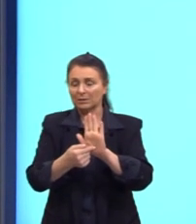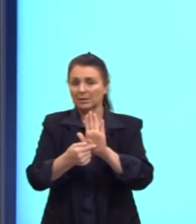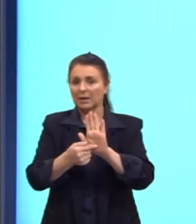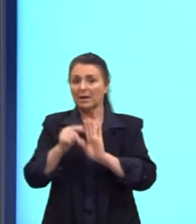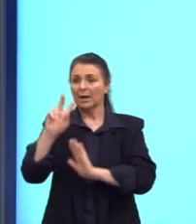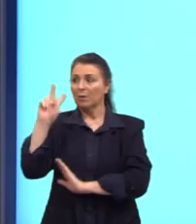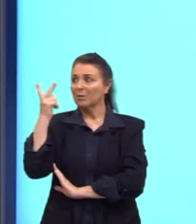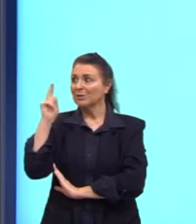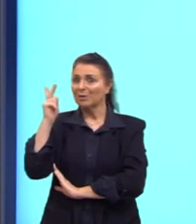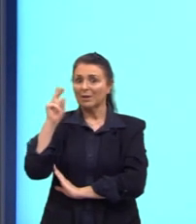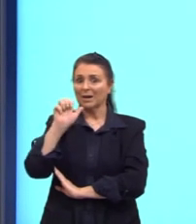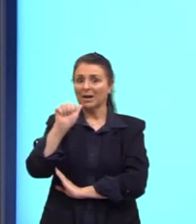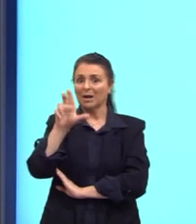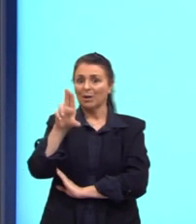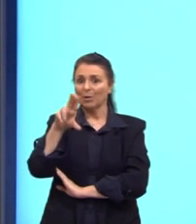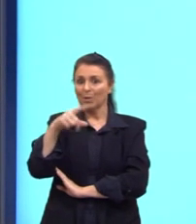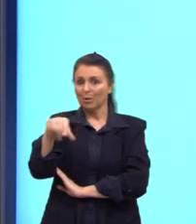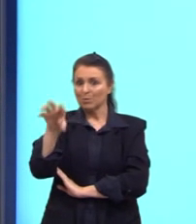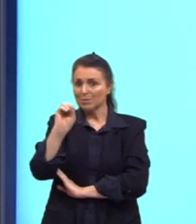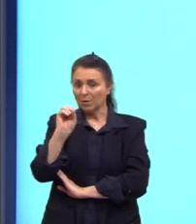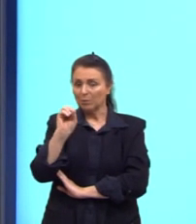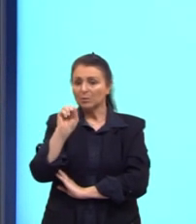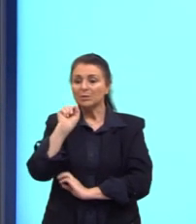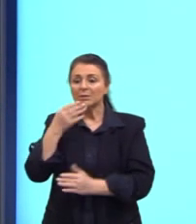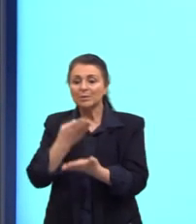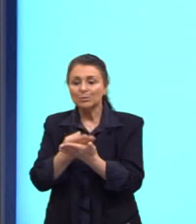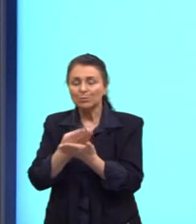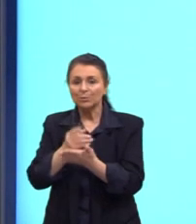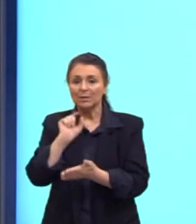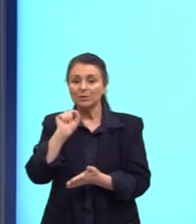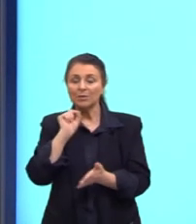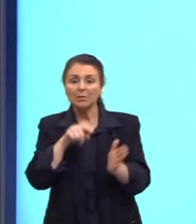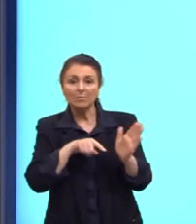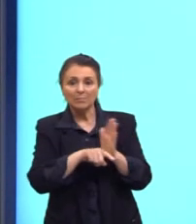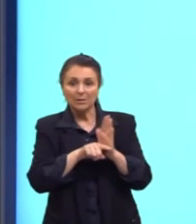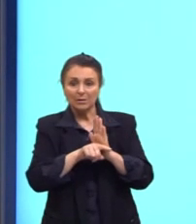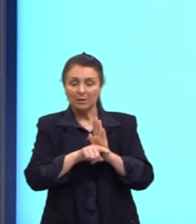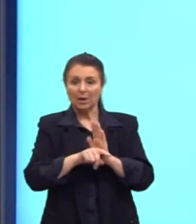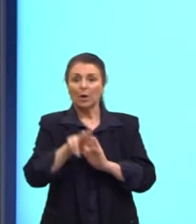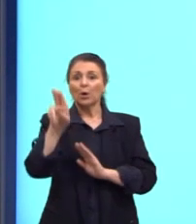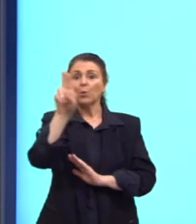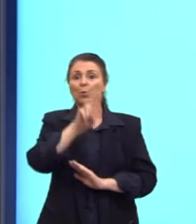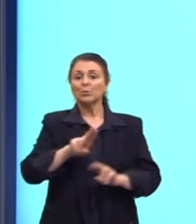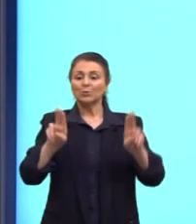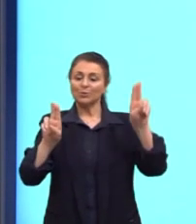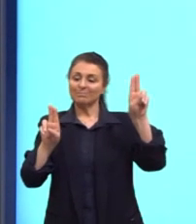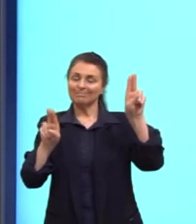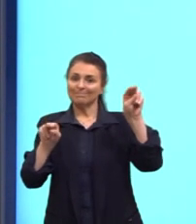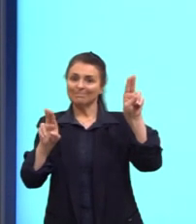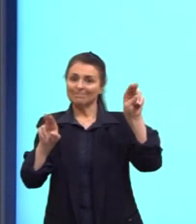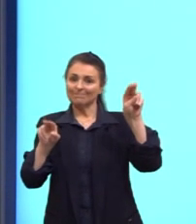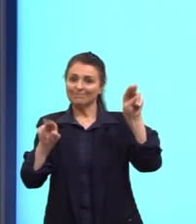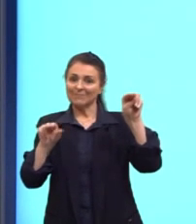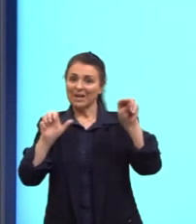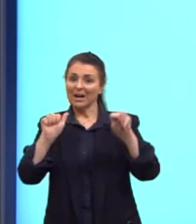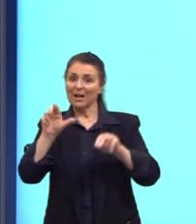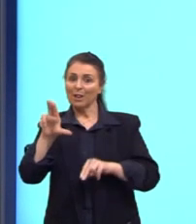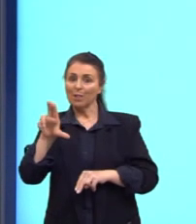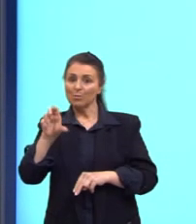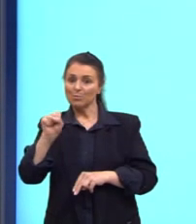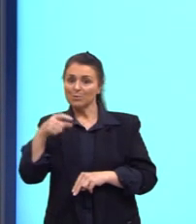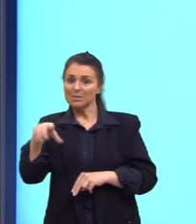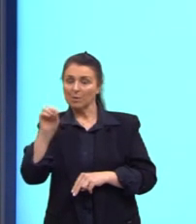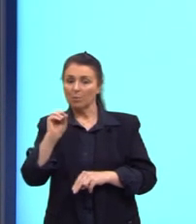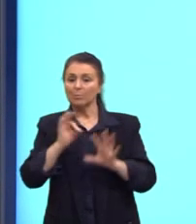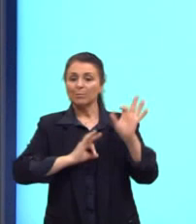por esse estudioso. E eu destaquei em amarelo, uso de citação e alusão para organizar a